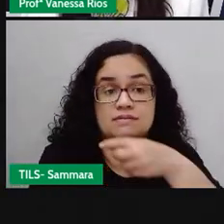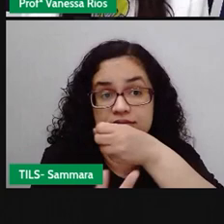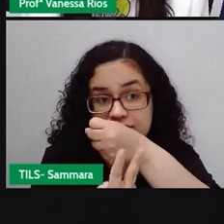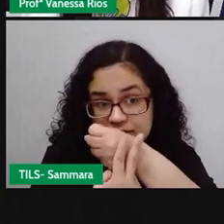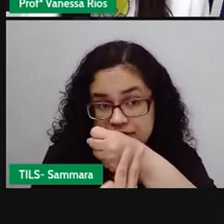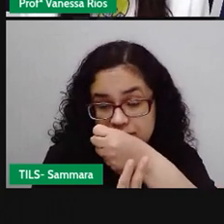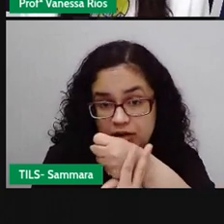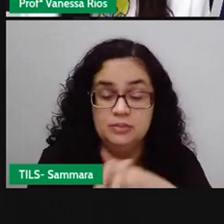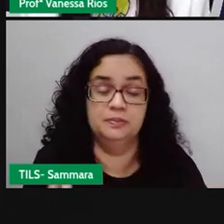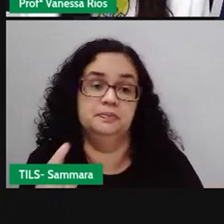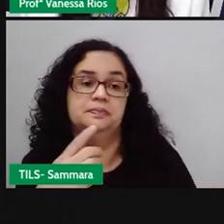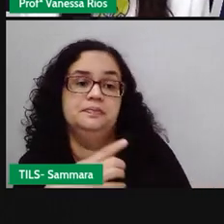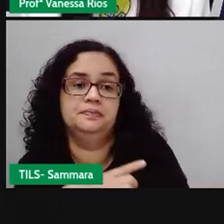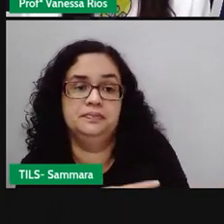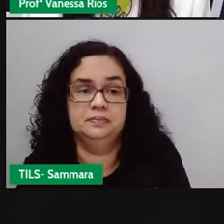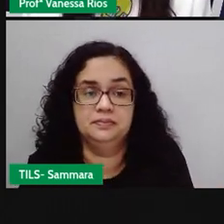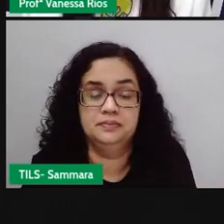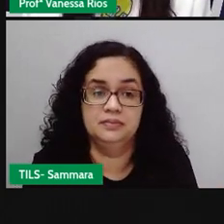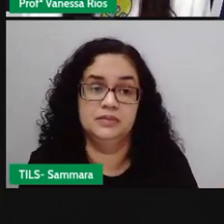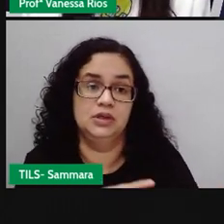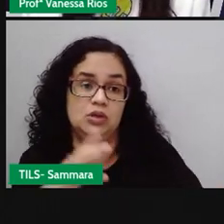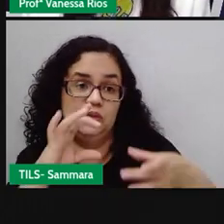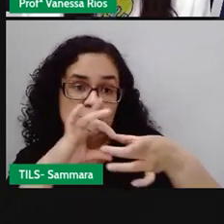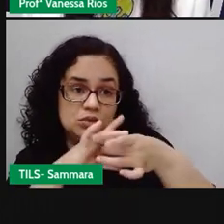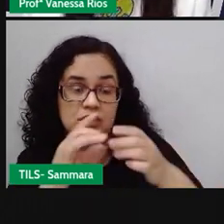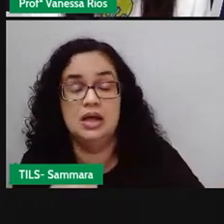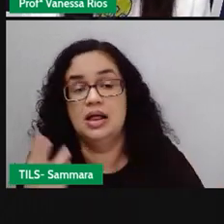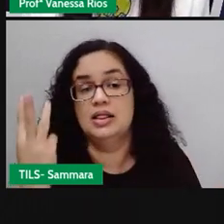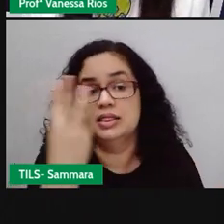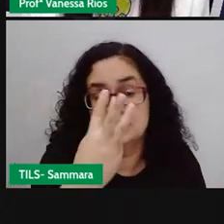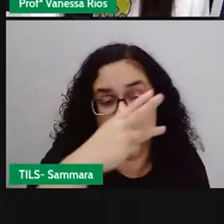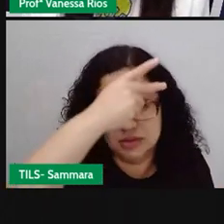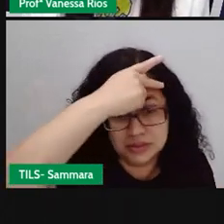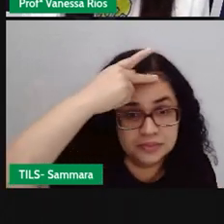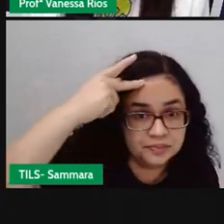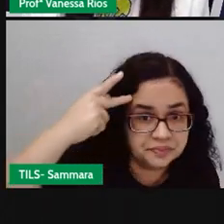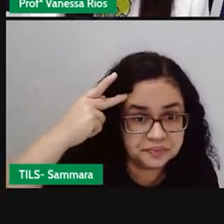aparecer associados aí à terceira pessoa.